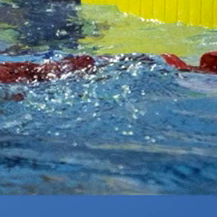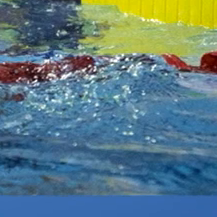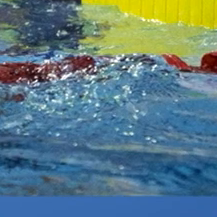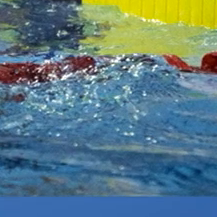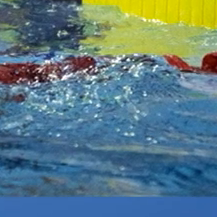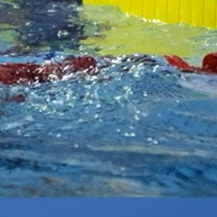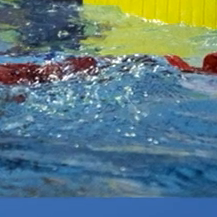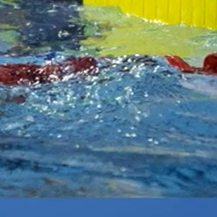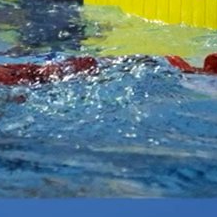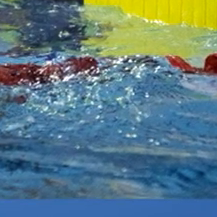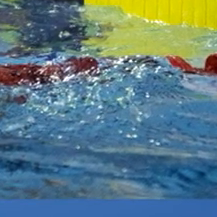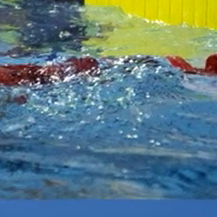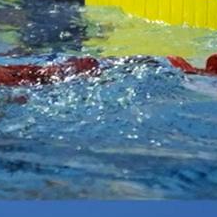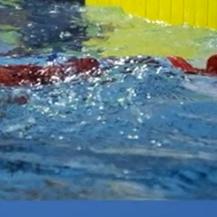Ele está com o braço esquerdo levantado.